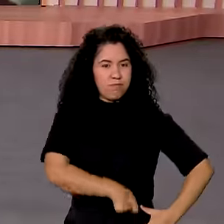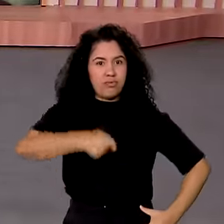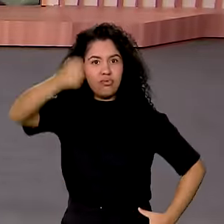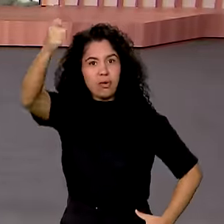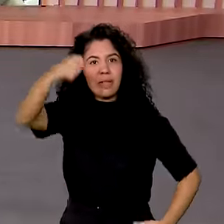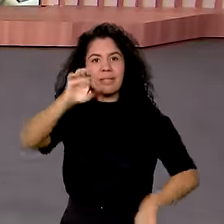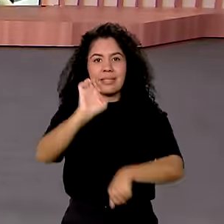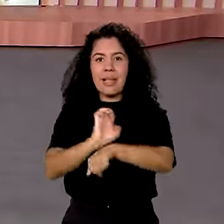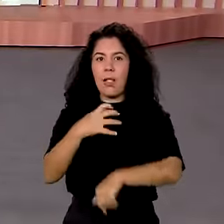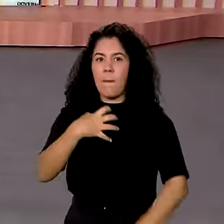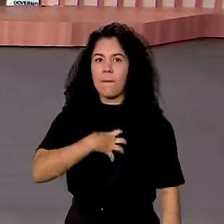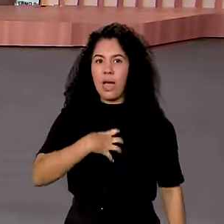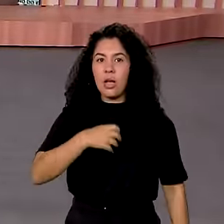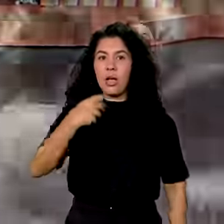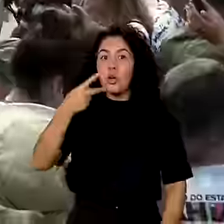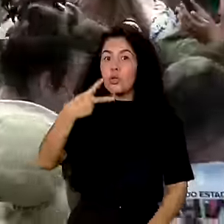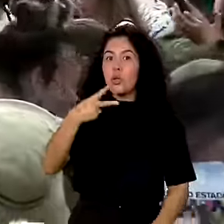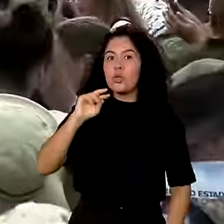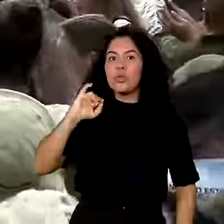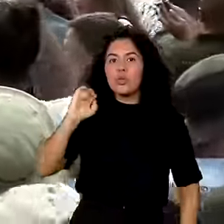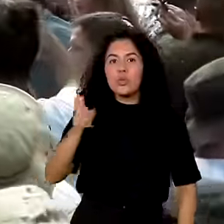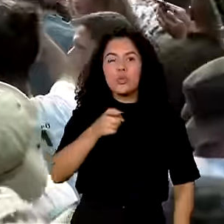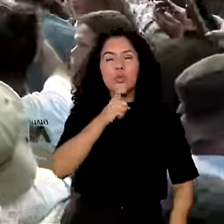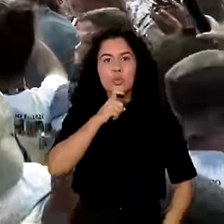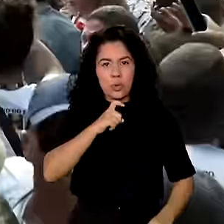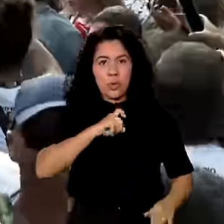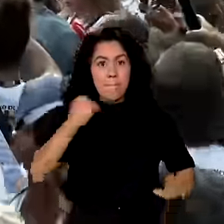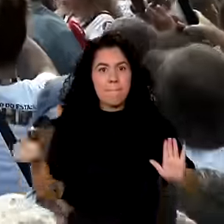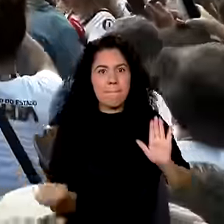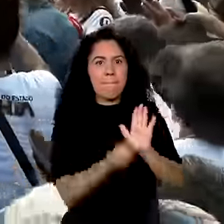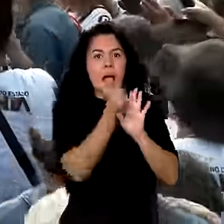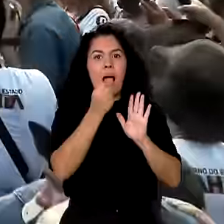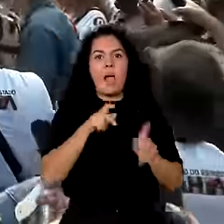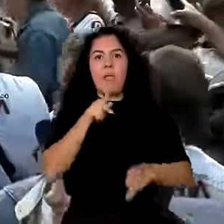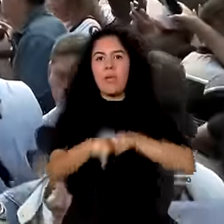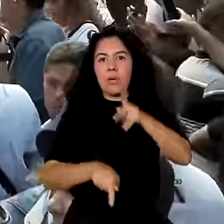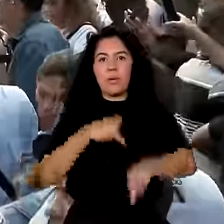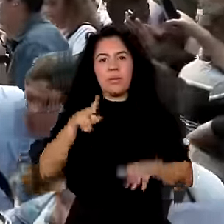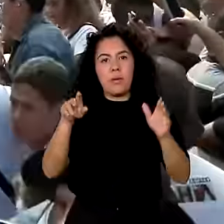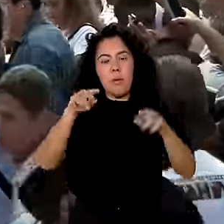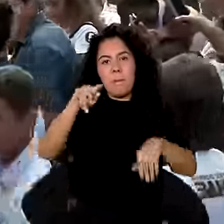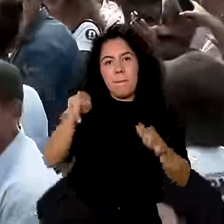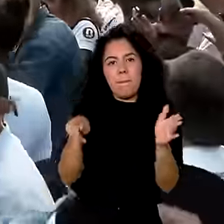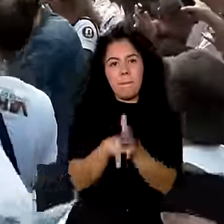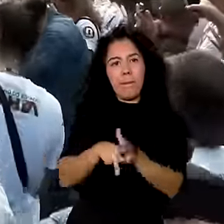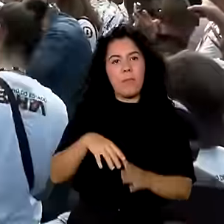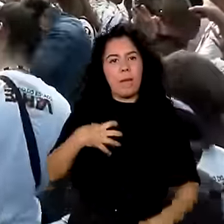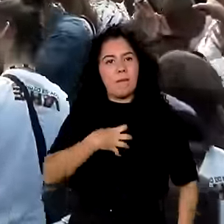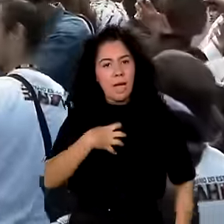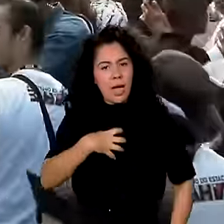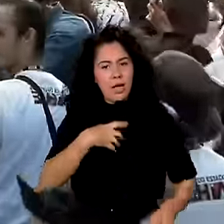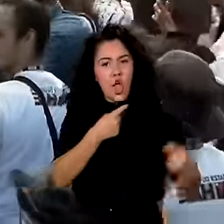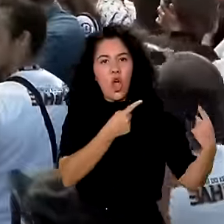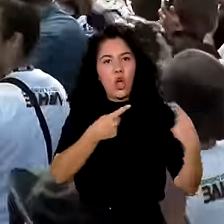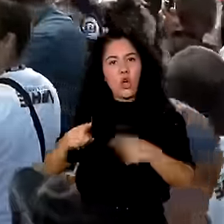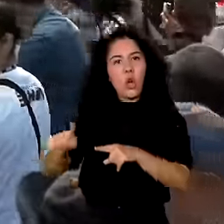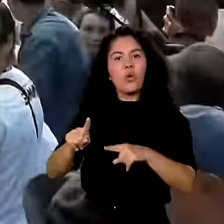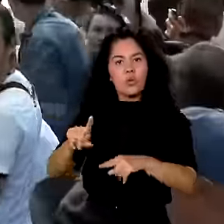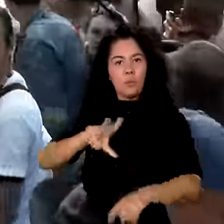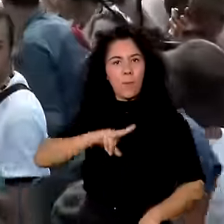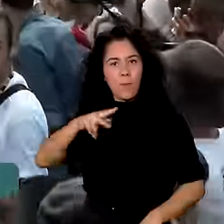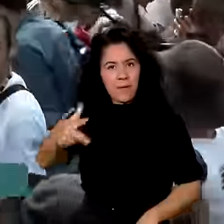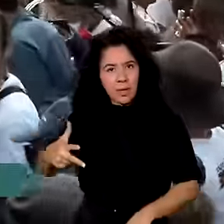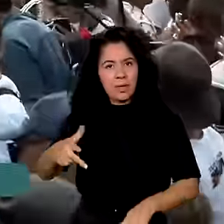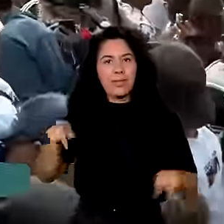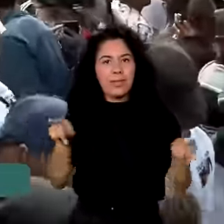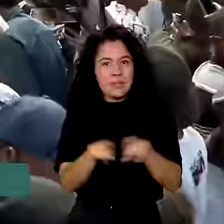Bahia. O 2 de julho marca a resistência da população baiana contra os portugueses e a luta da então província da Bahia pela